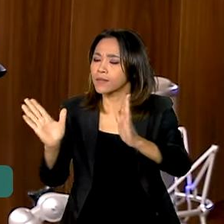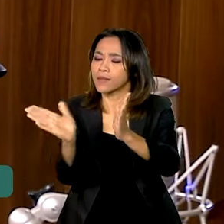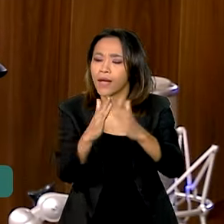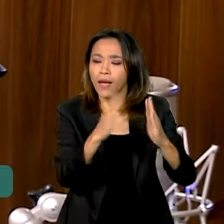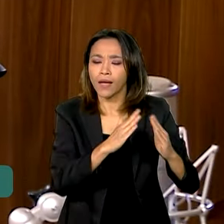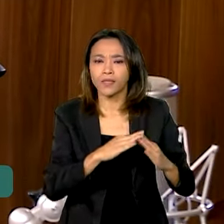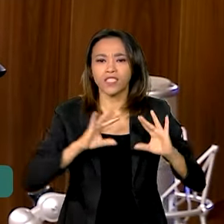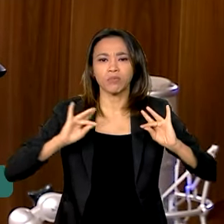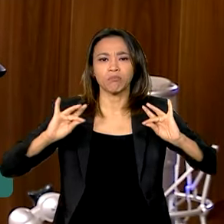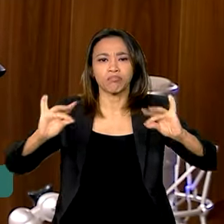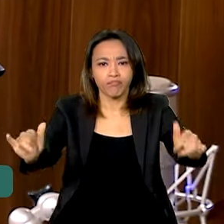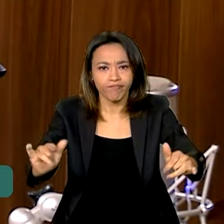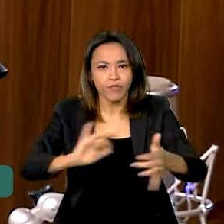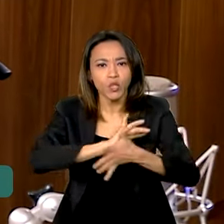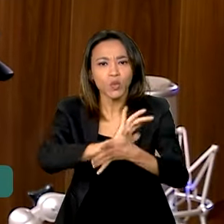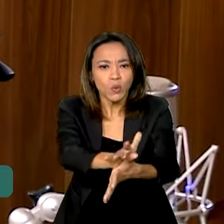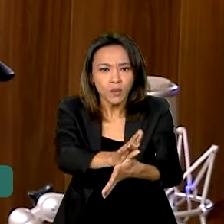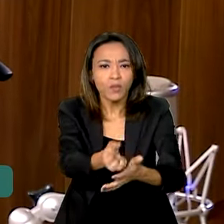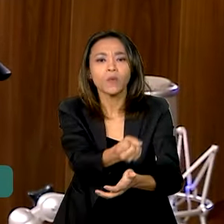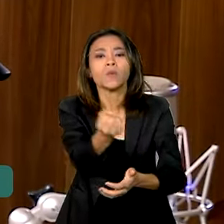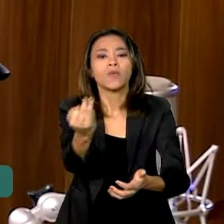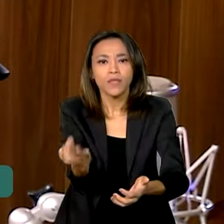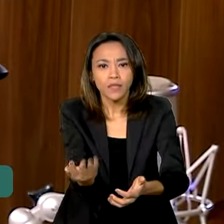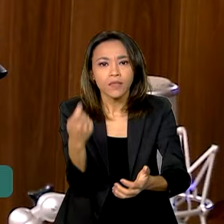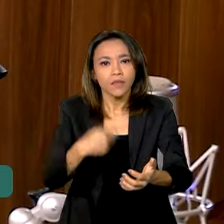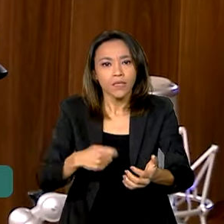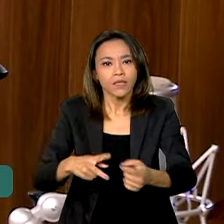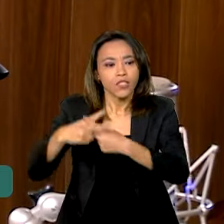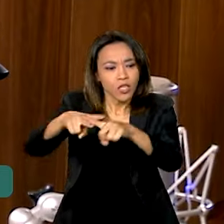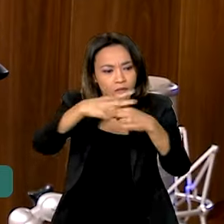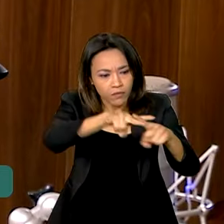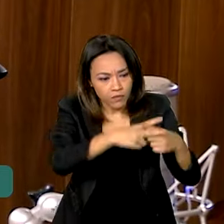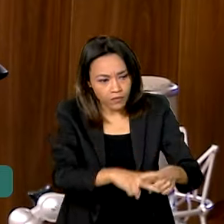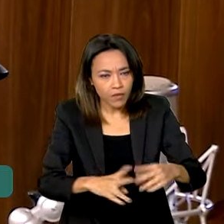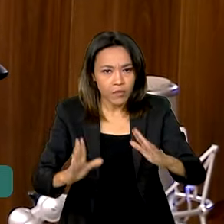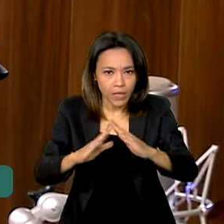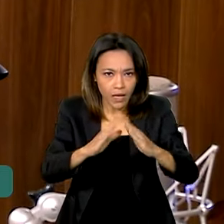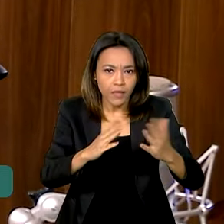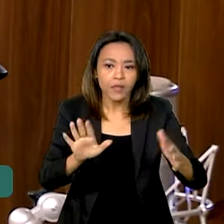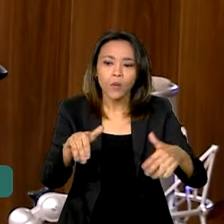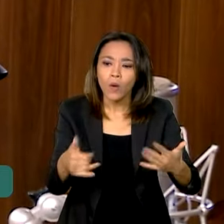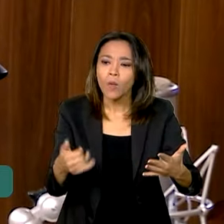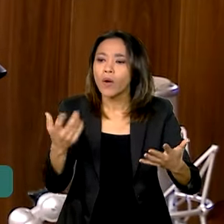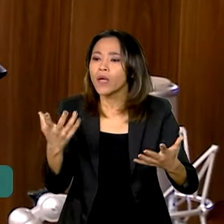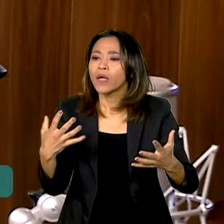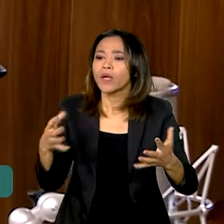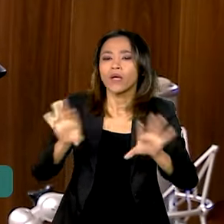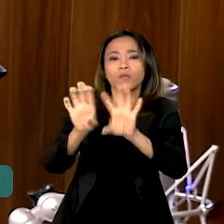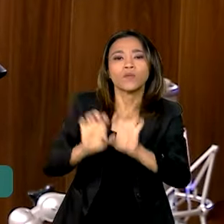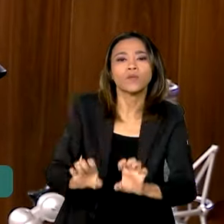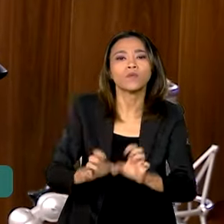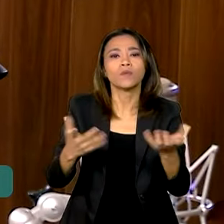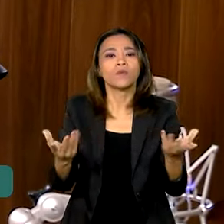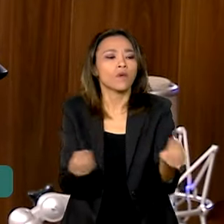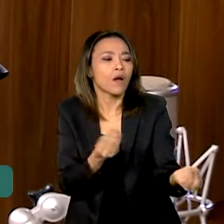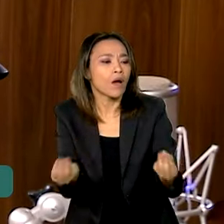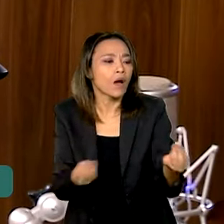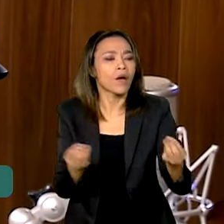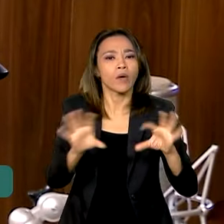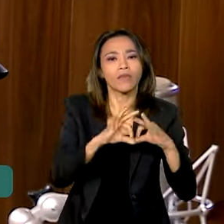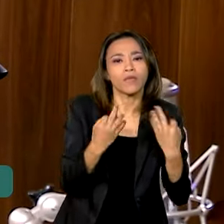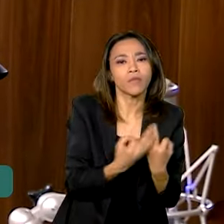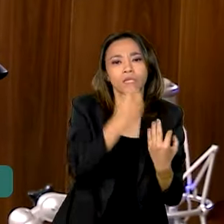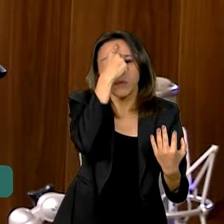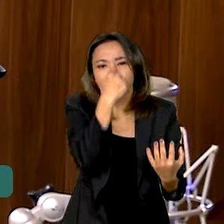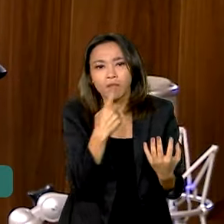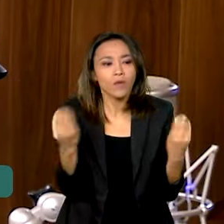destruídas, quantas casas precisam de reforma, qual o perfil das casas, qual o perfil das famílias, para que aí sim a gente